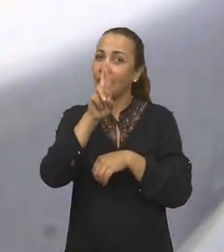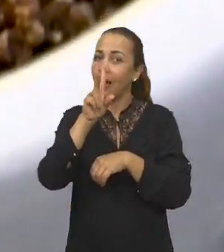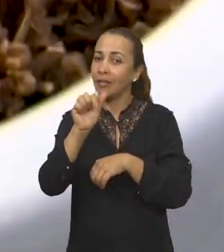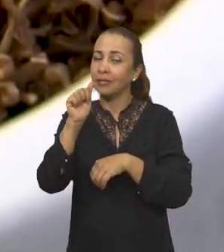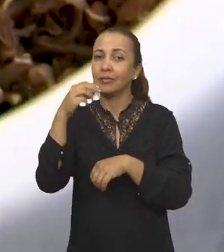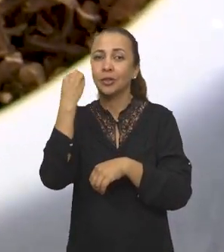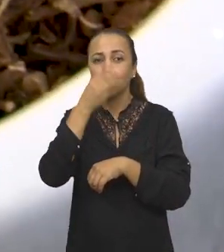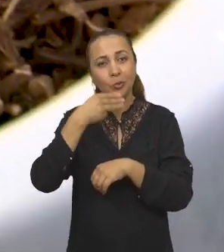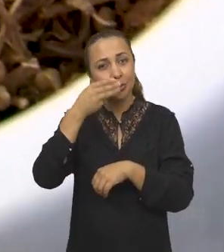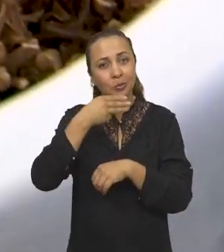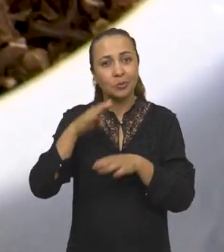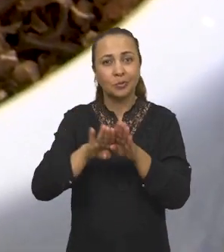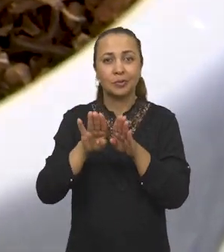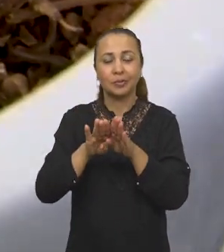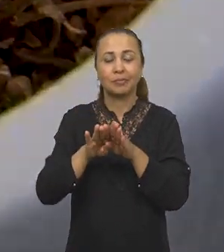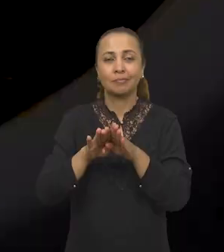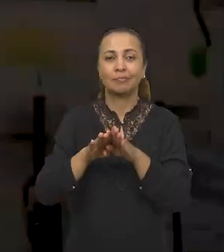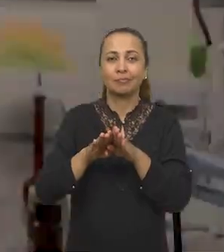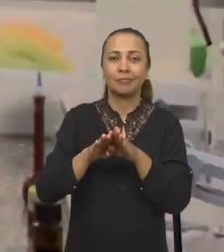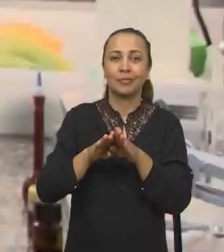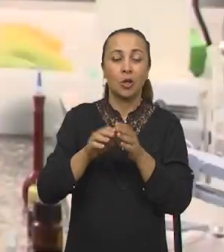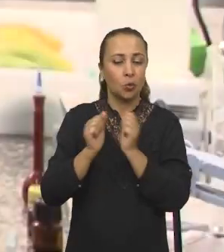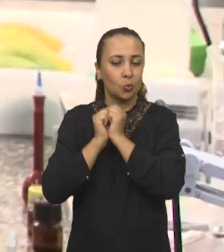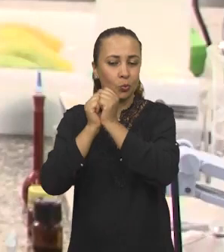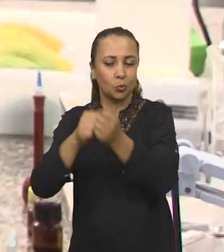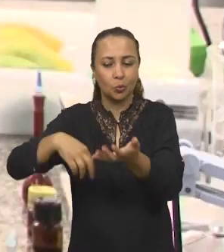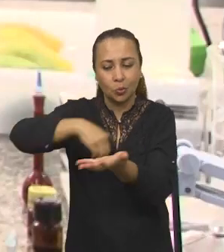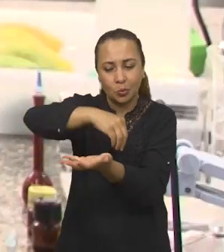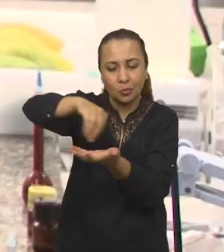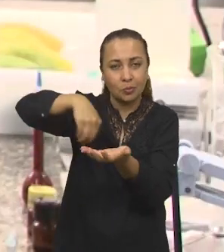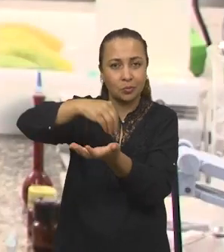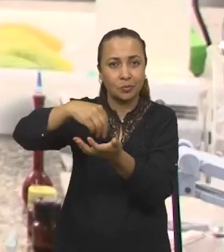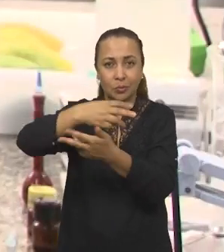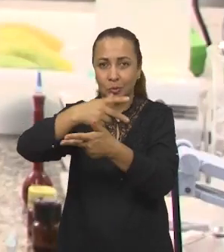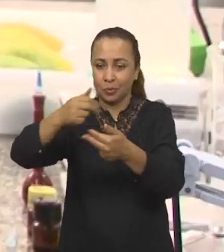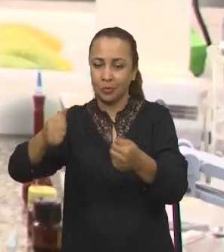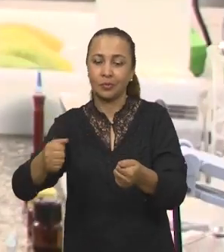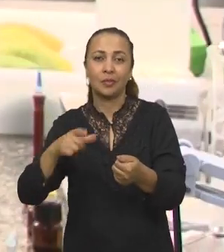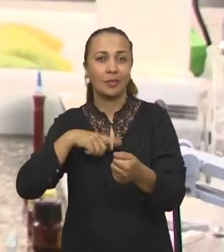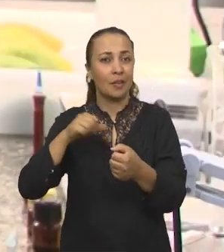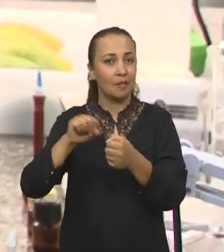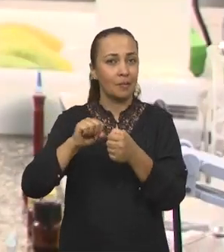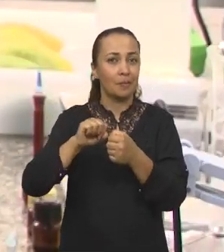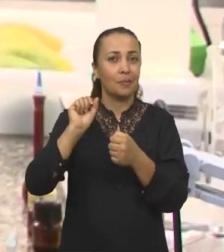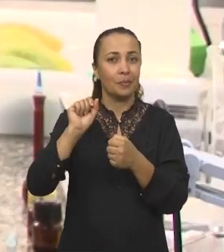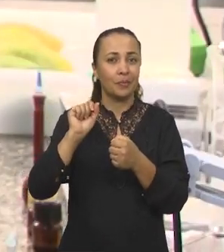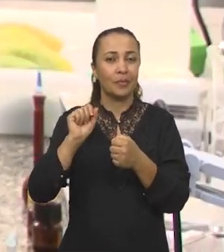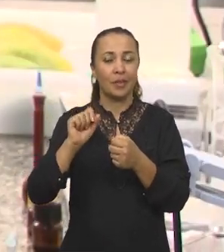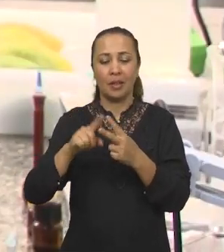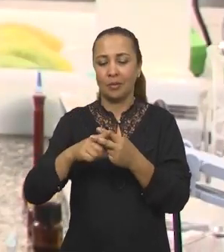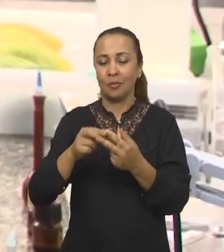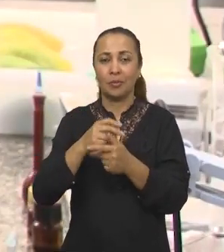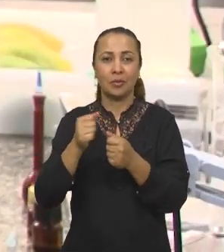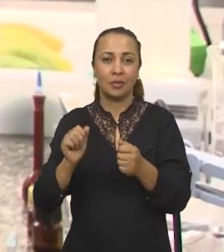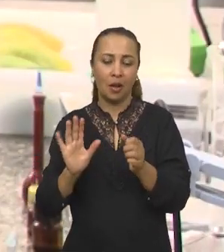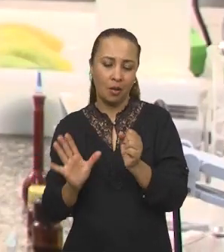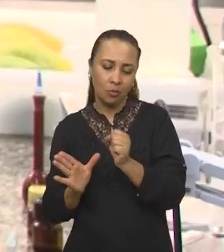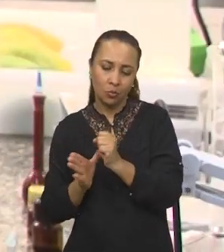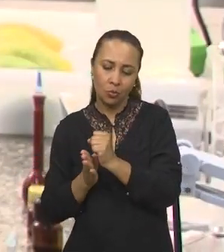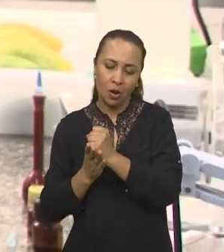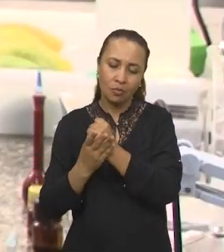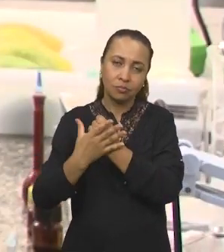cloreto de cálcio e glicerol. Junto, esses componentes aí têm a função de produzir um